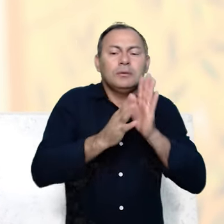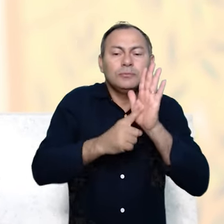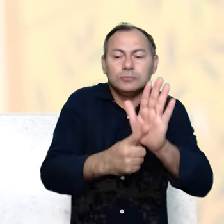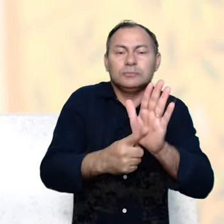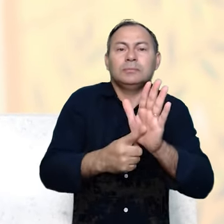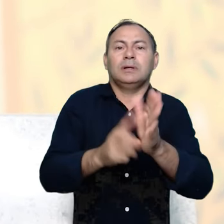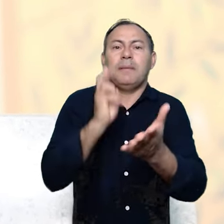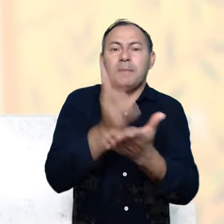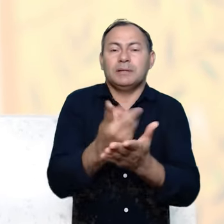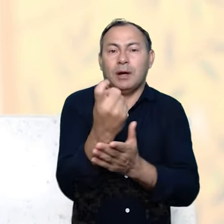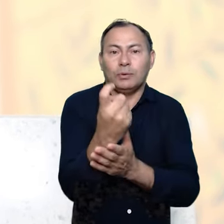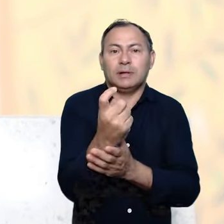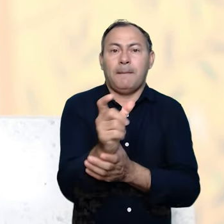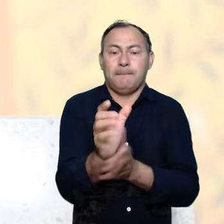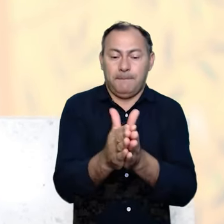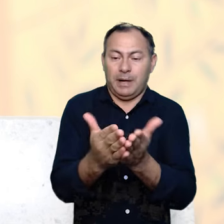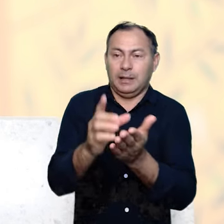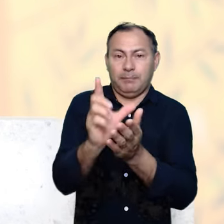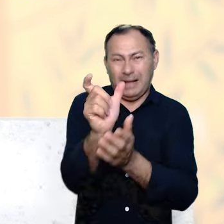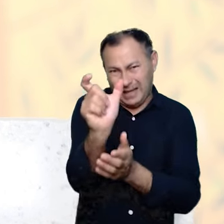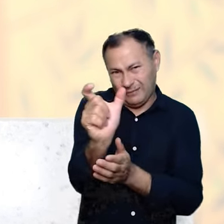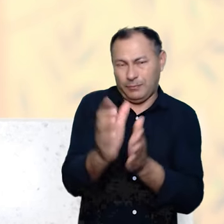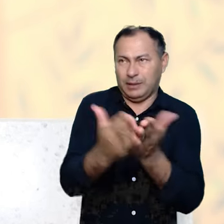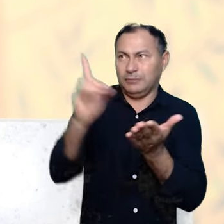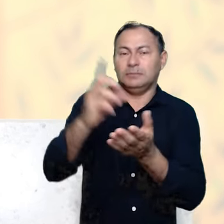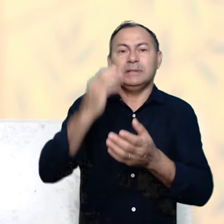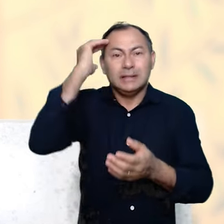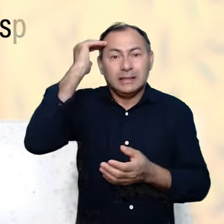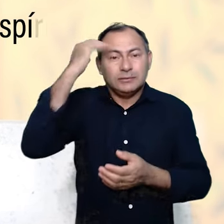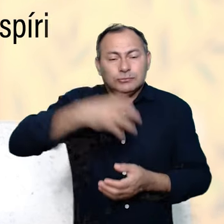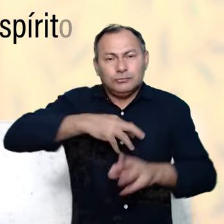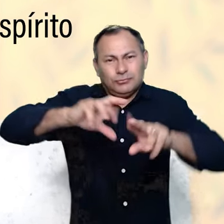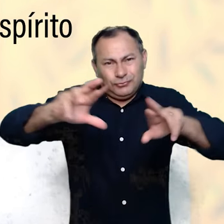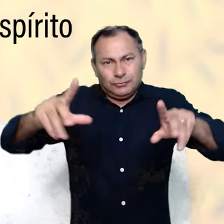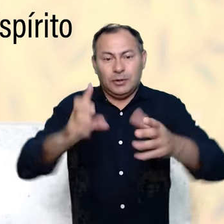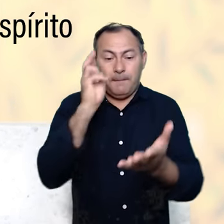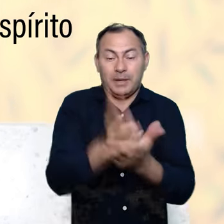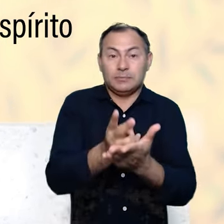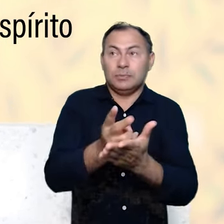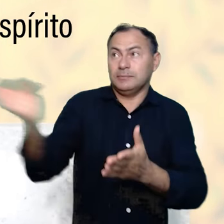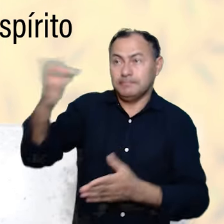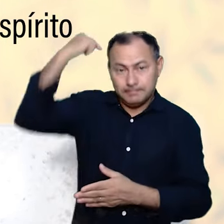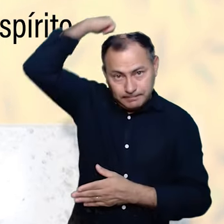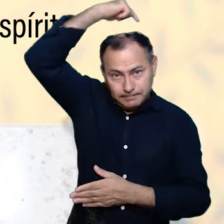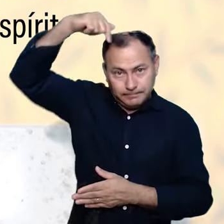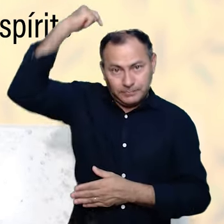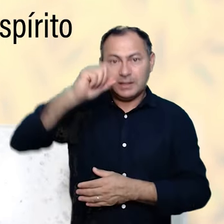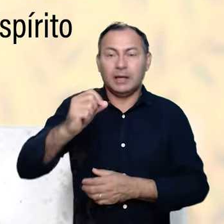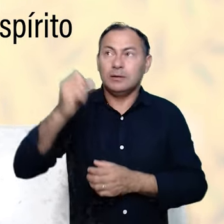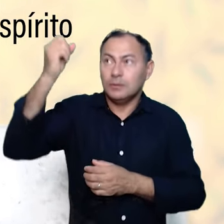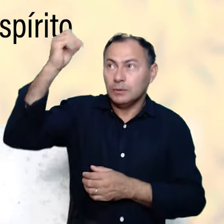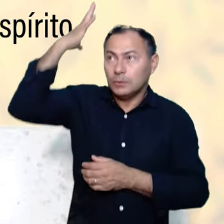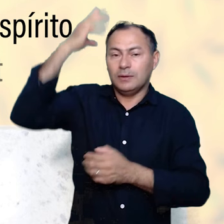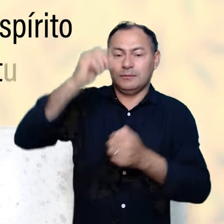que a mesma e única palavra seja interpretada de modos diversos. Uma vez que o mesmo Espírito Santo foi quem